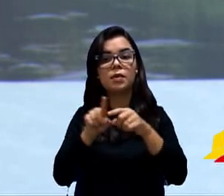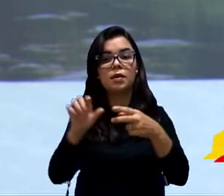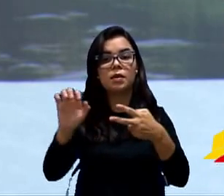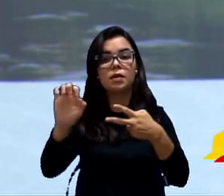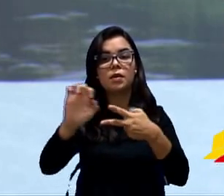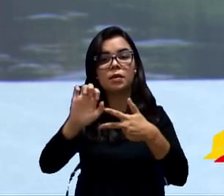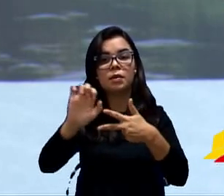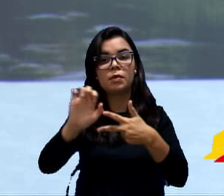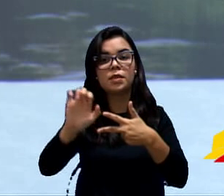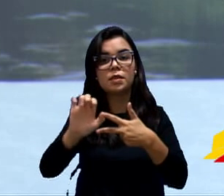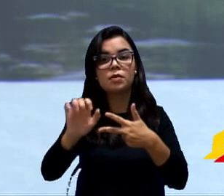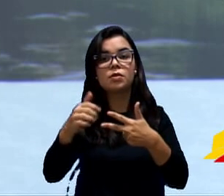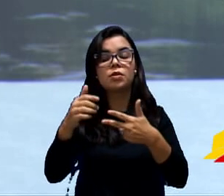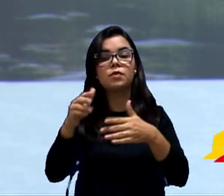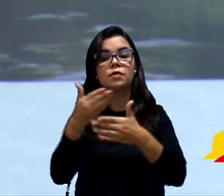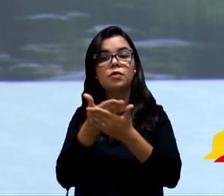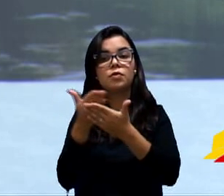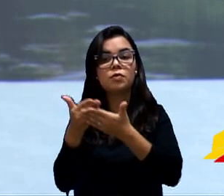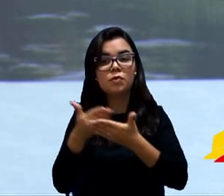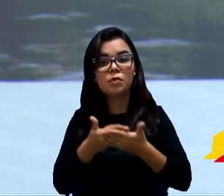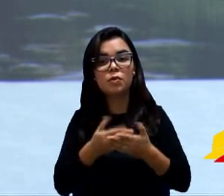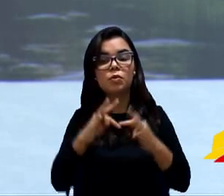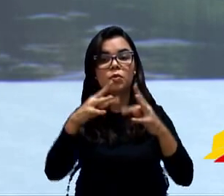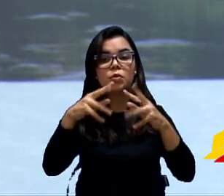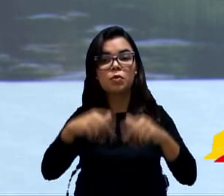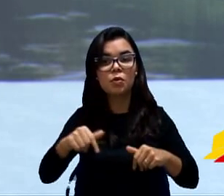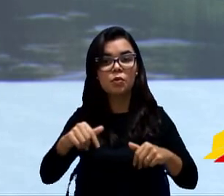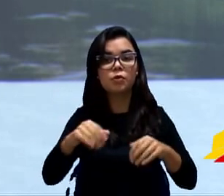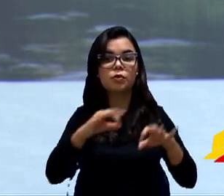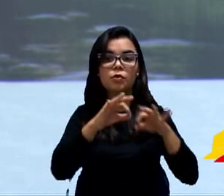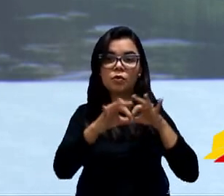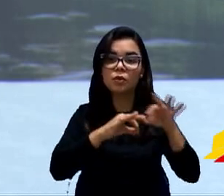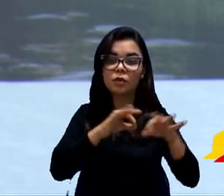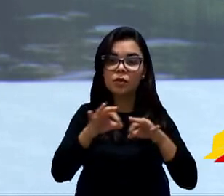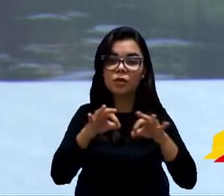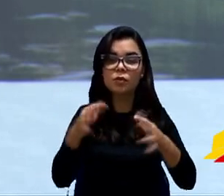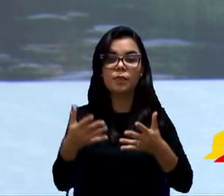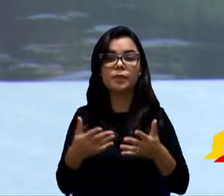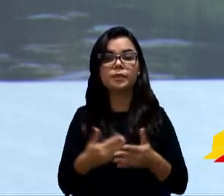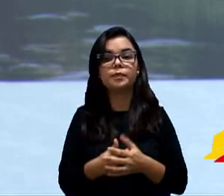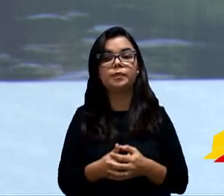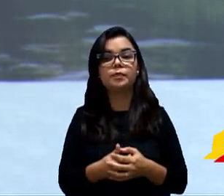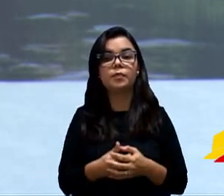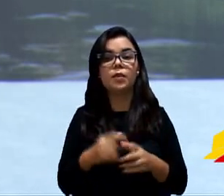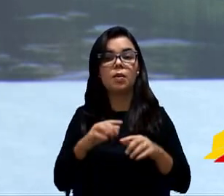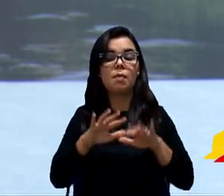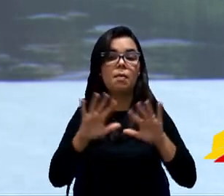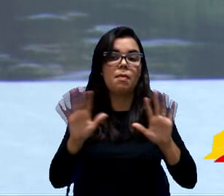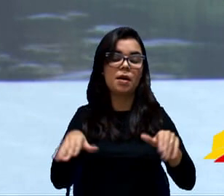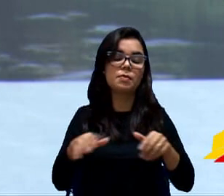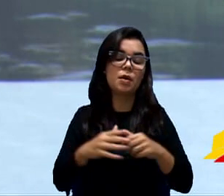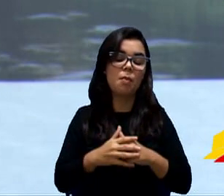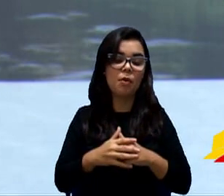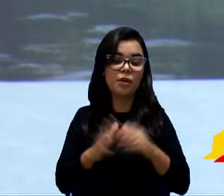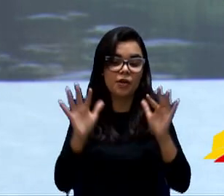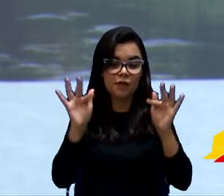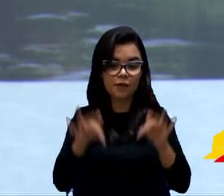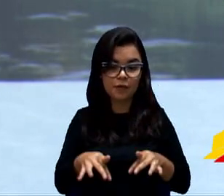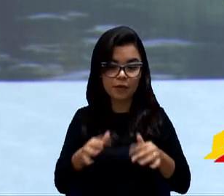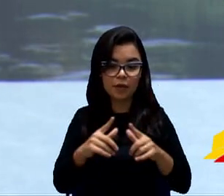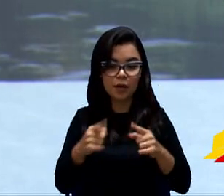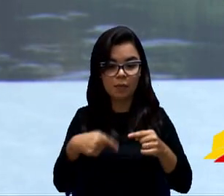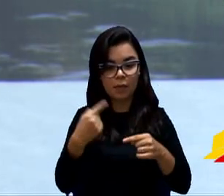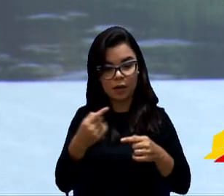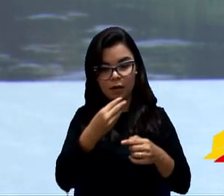formatou esse projeto de lei que está, dessa forma, o mais correto possível. Só para poder finalizar, poder dar